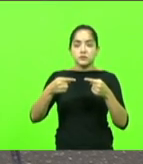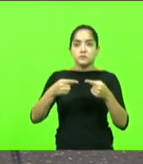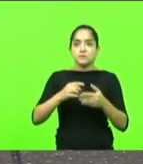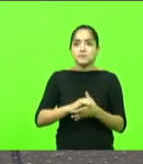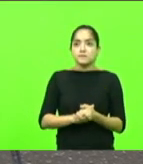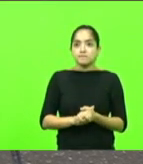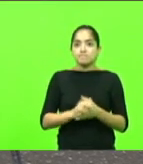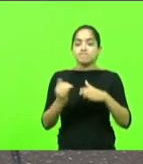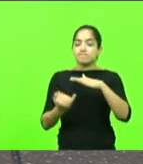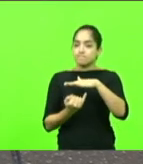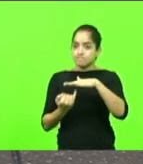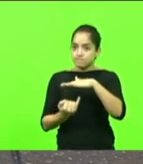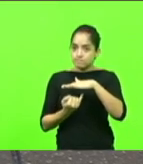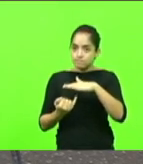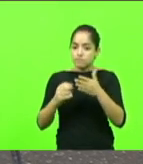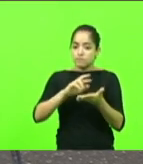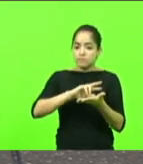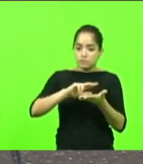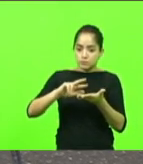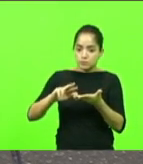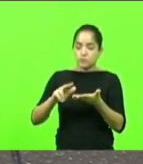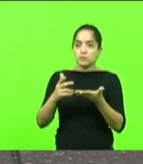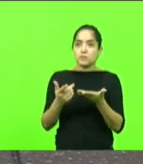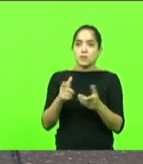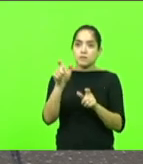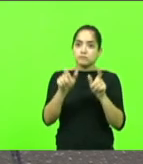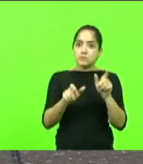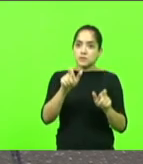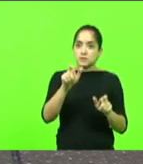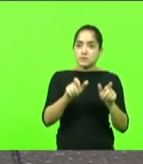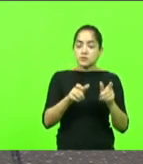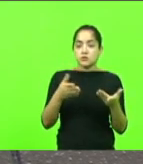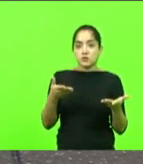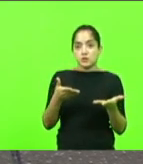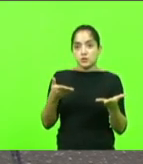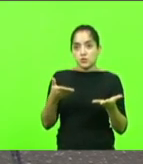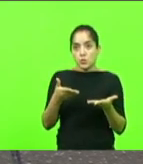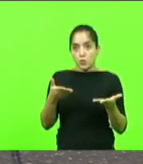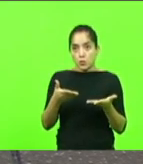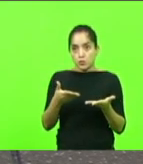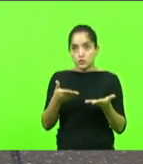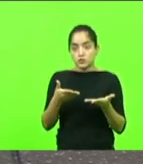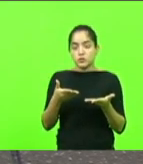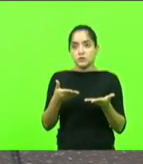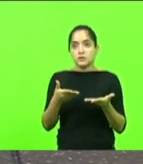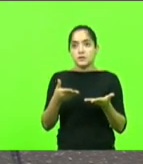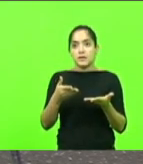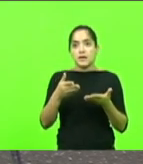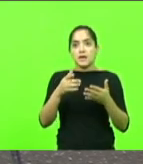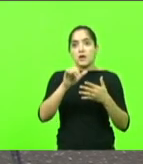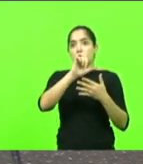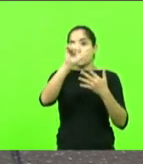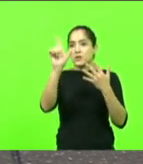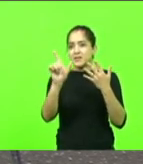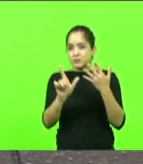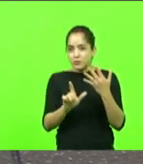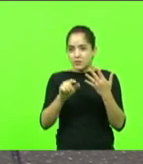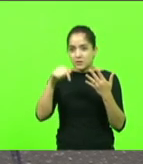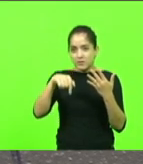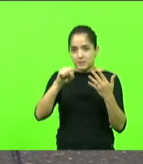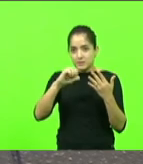da indústria, enfim, do consumidor, já que hoje apenas o litoral de Santa Catarina